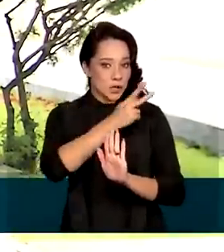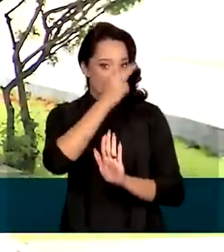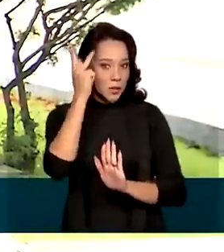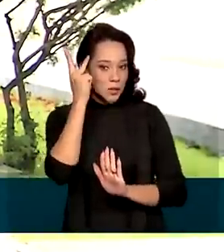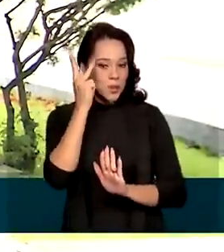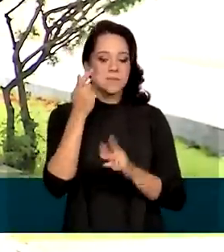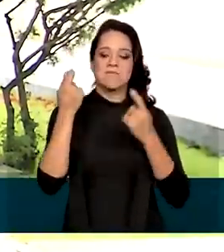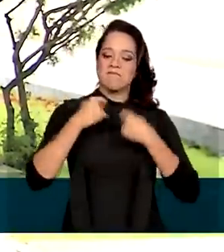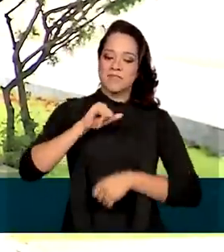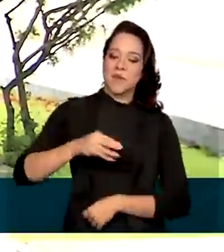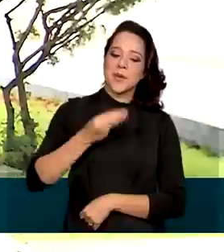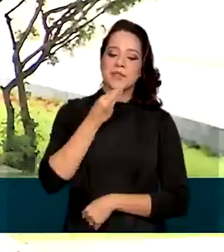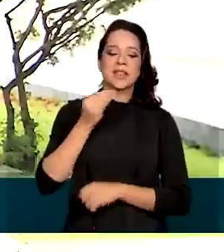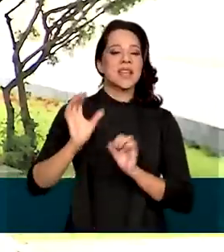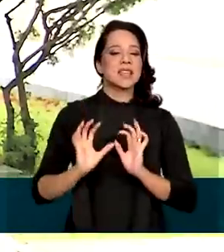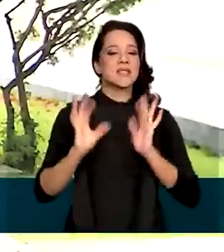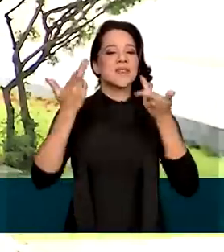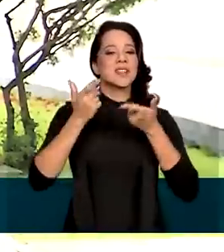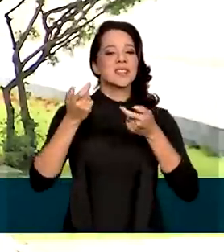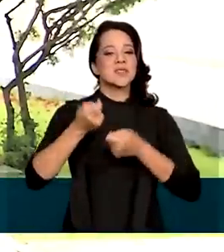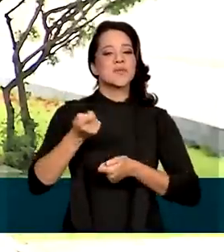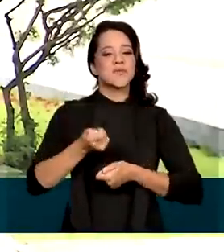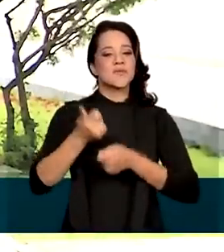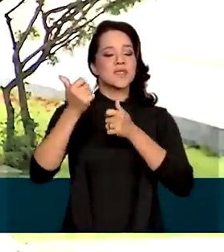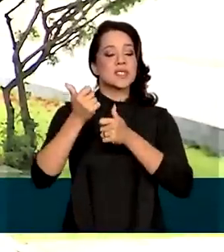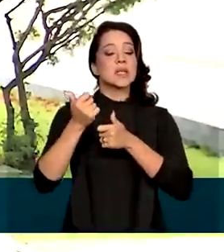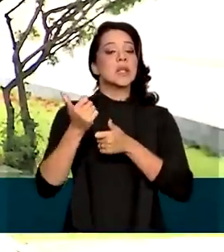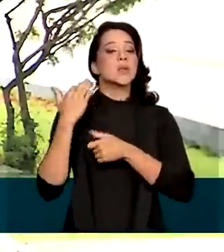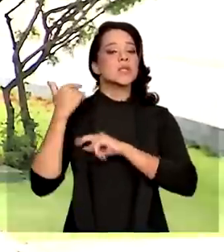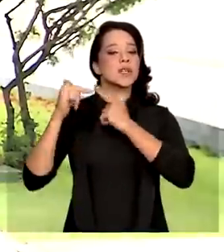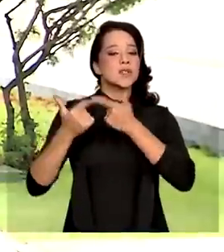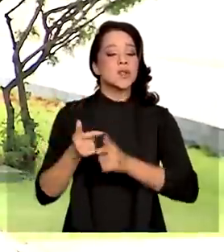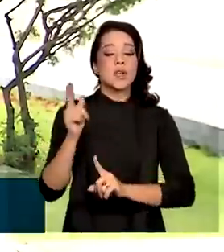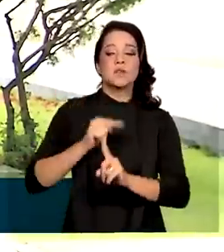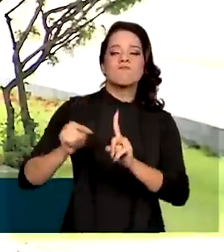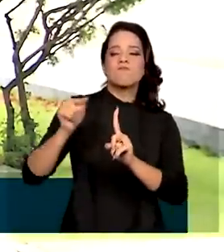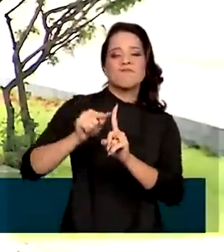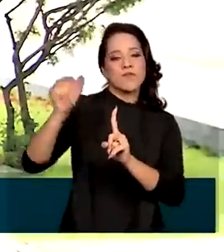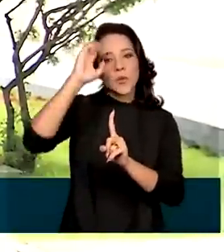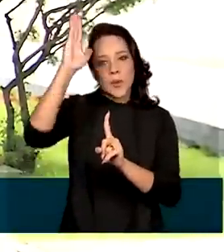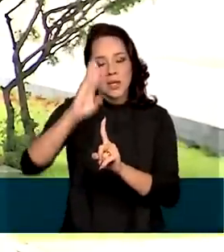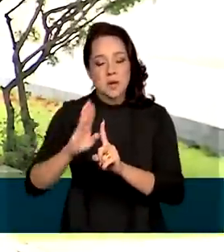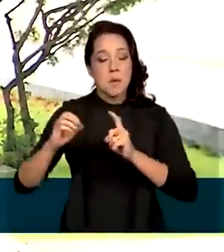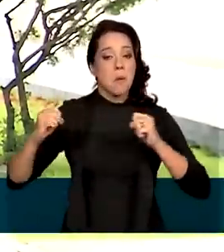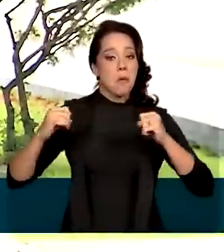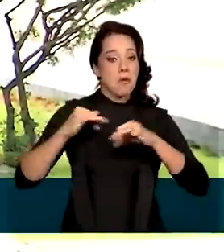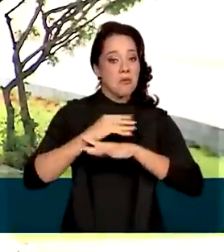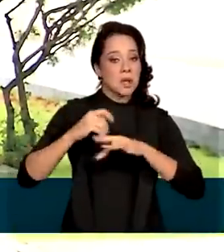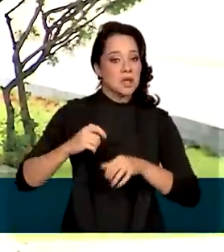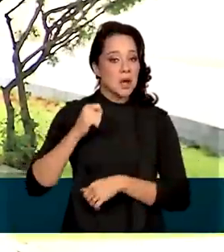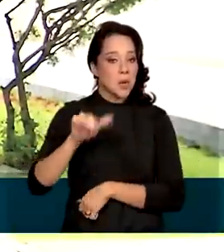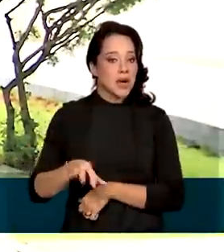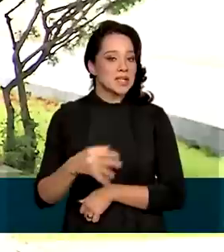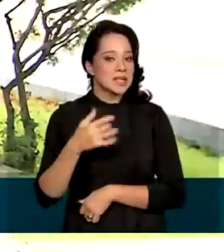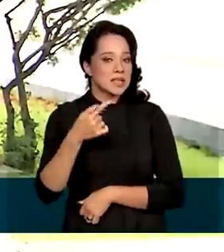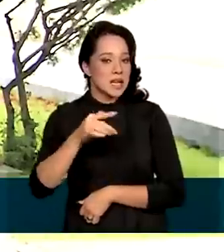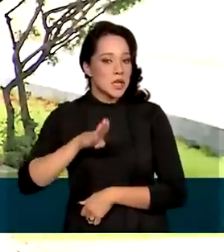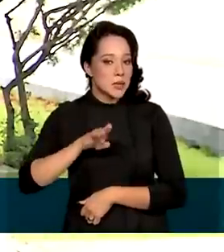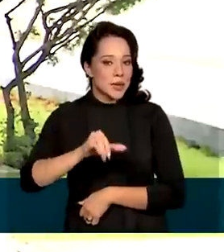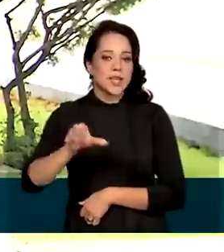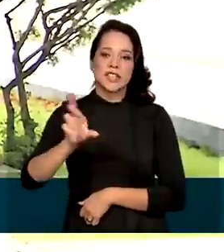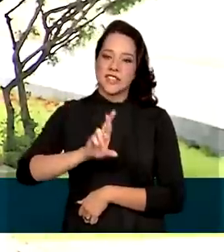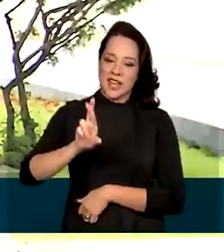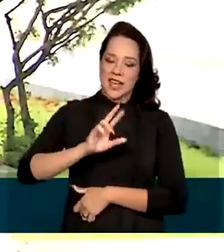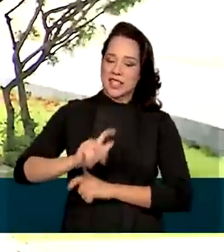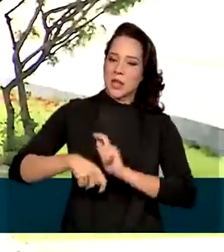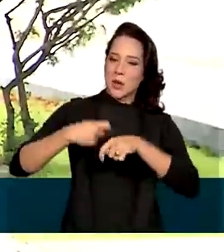devem aproveitar as festas de Réveillon nos tradicionais destinos do país e movimentar quase 7 bilhões de reais